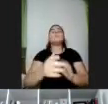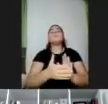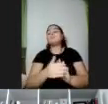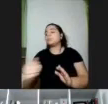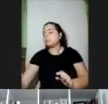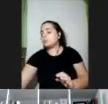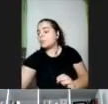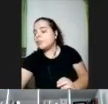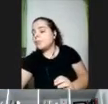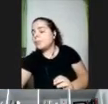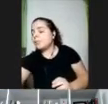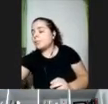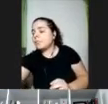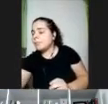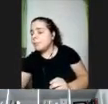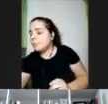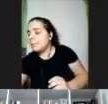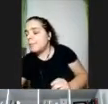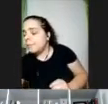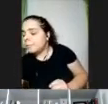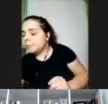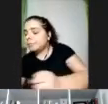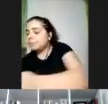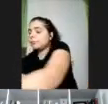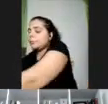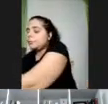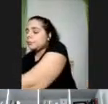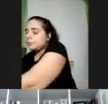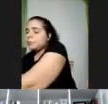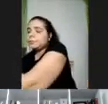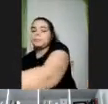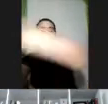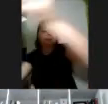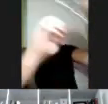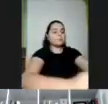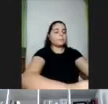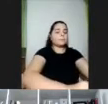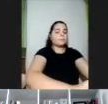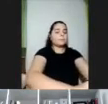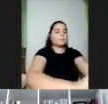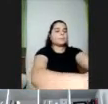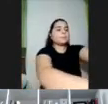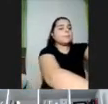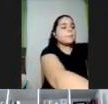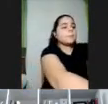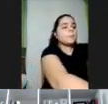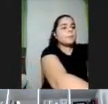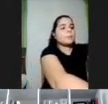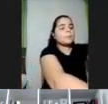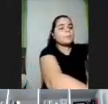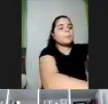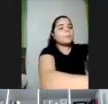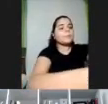movimento de pessoas com deficiência e em estratégias de comunicação. E esse nosso encontro é sobre comunicação e